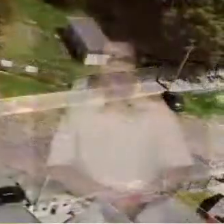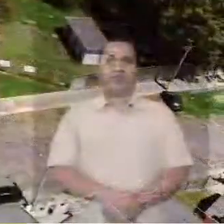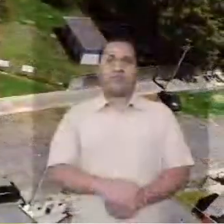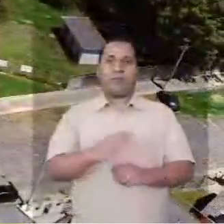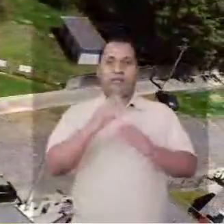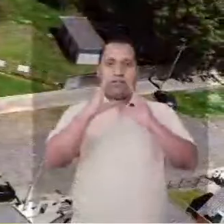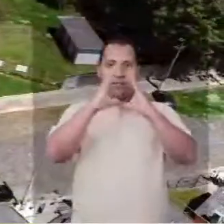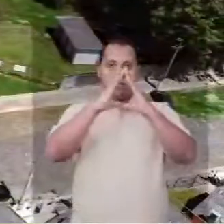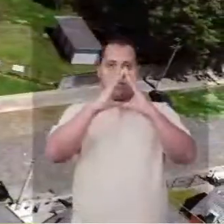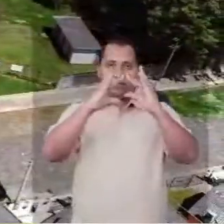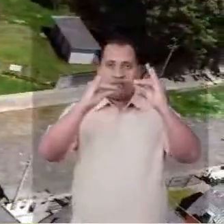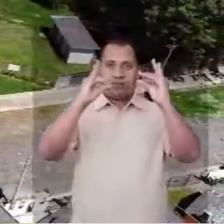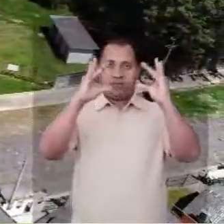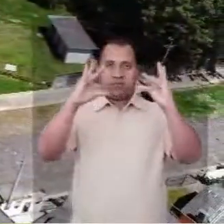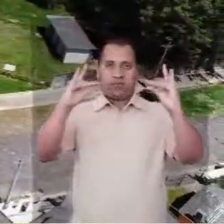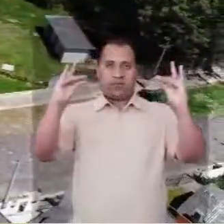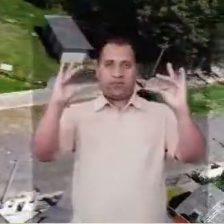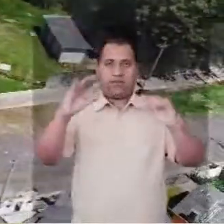Jaguarão.